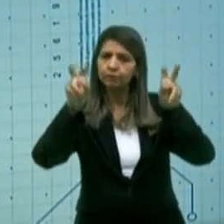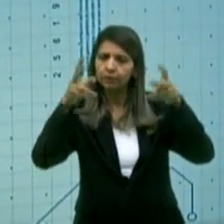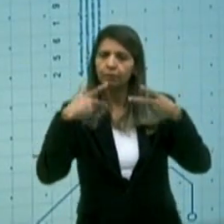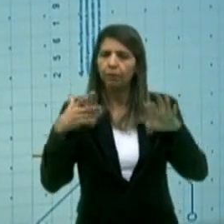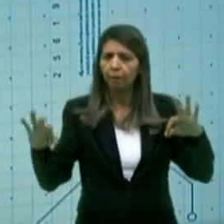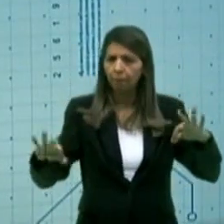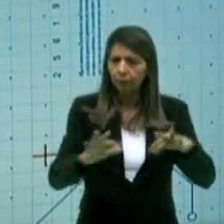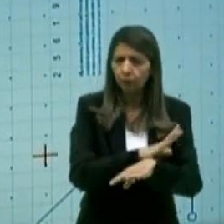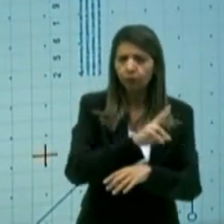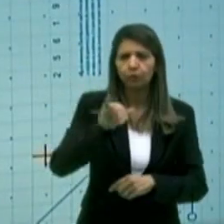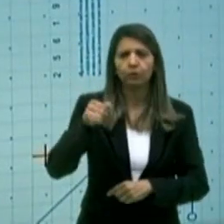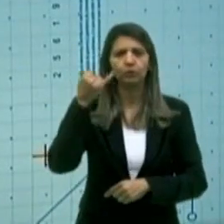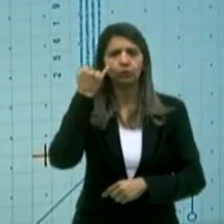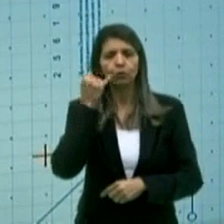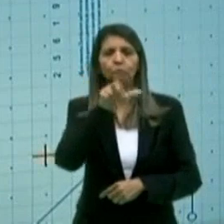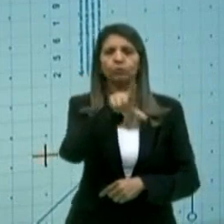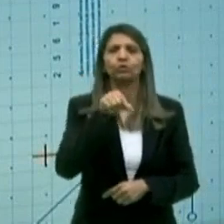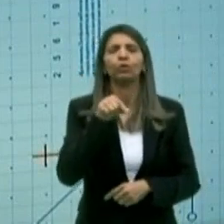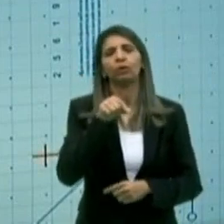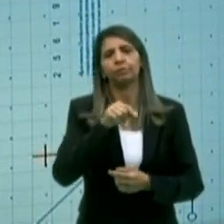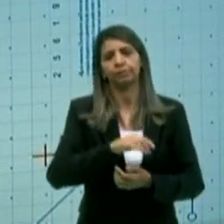João escolhe com quem ele vai debater.